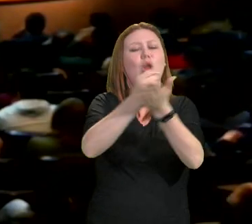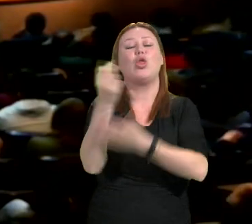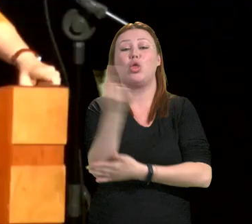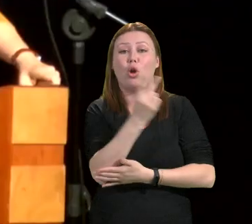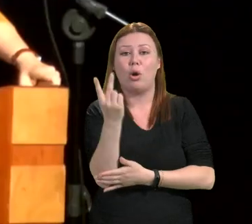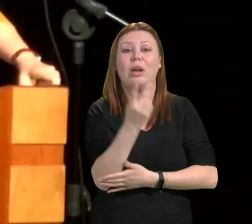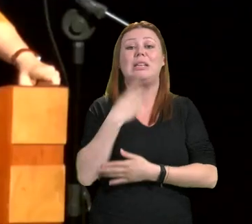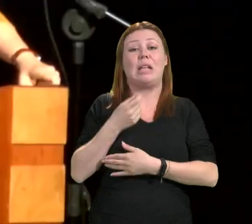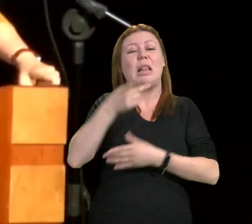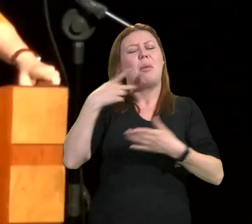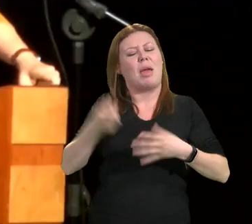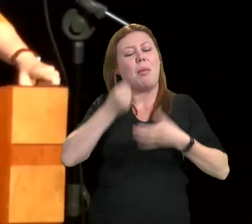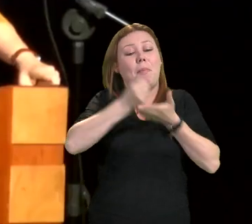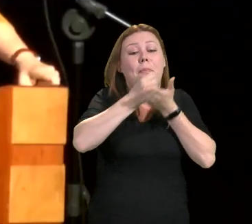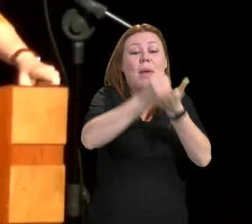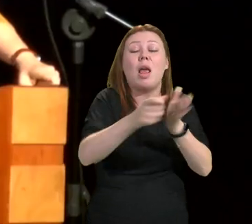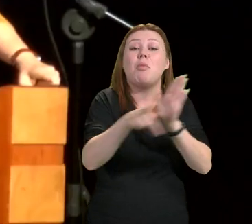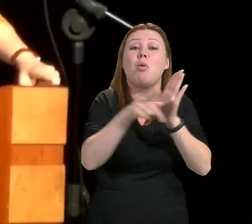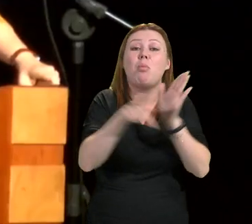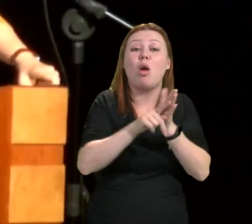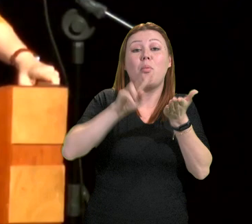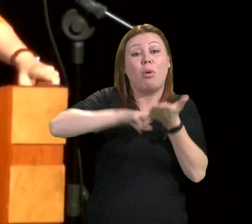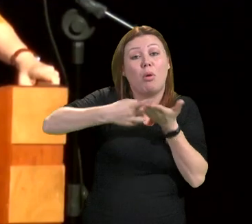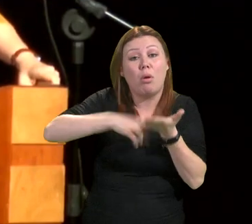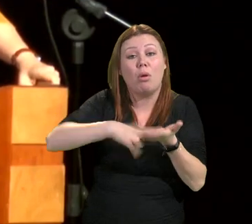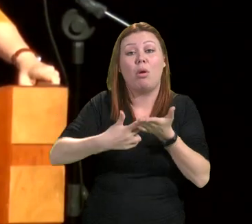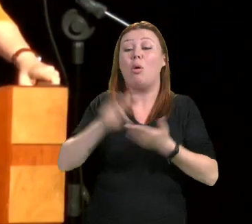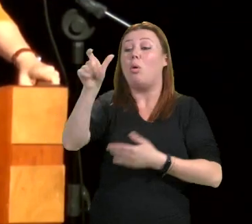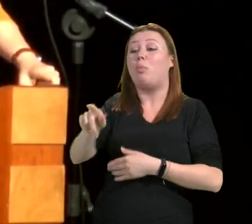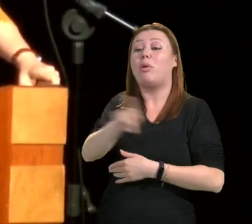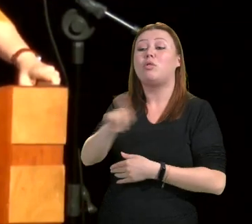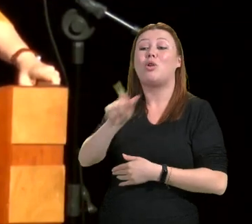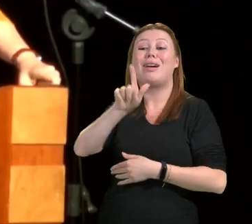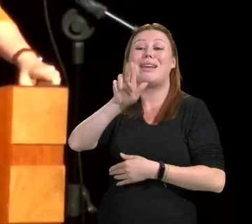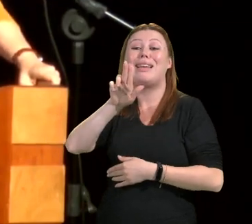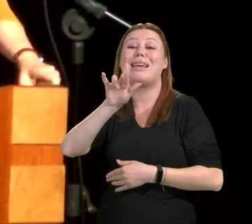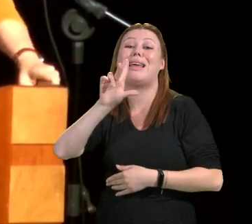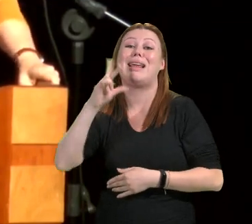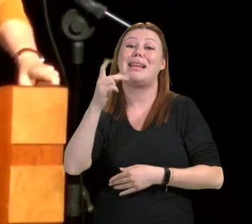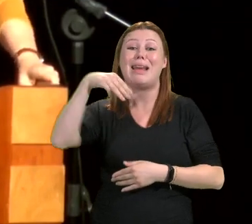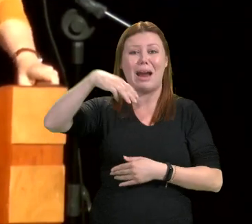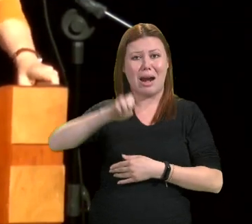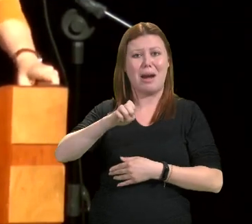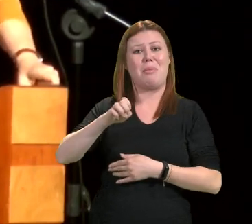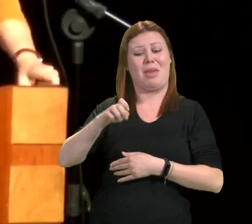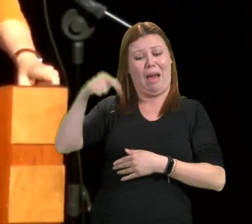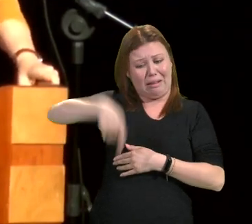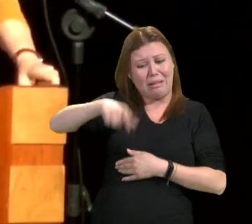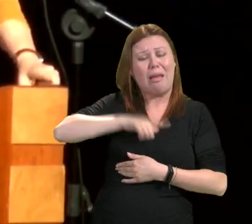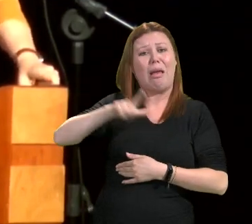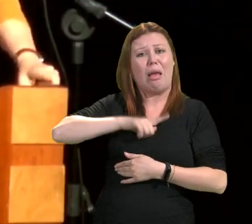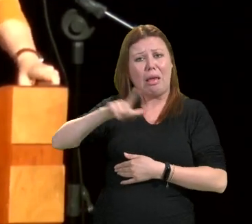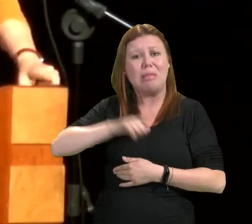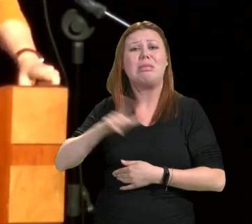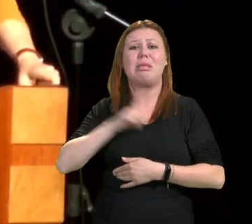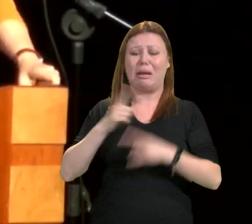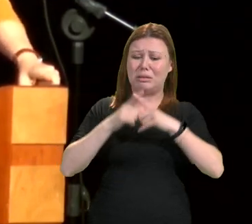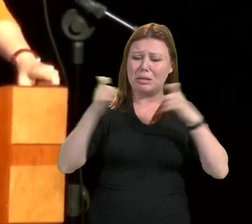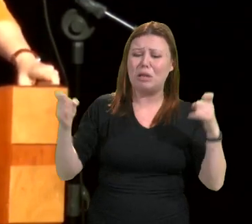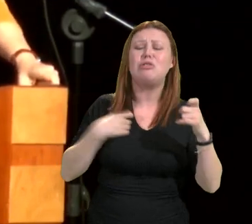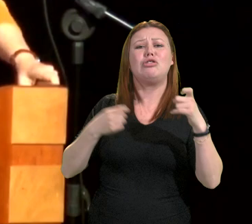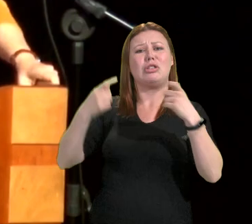tradução. O professor Guilherme tem... Nós temos cientistas políticos com plataformas